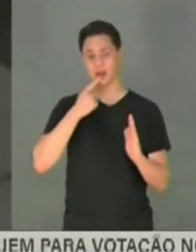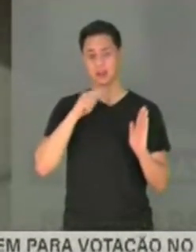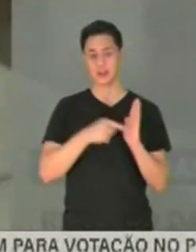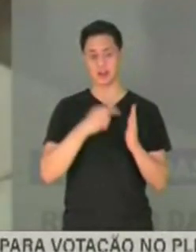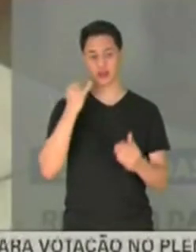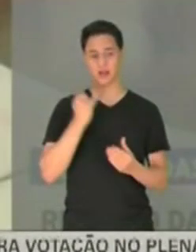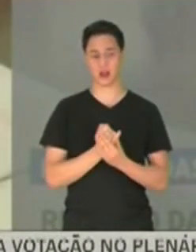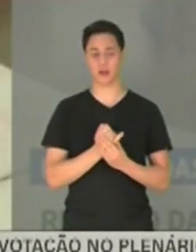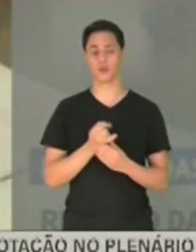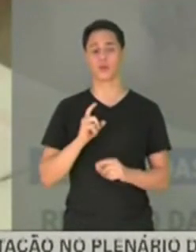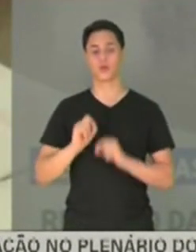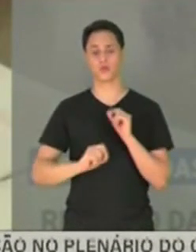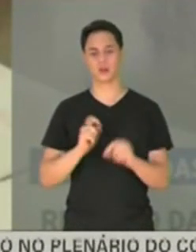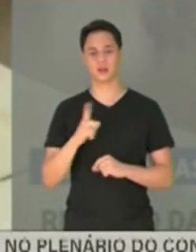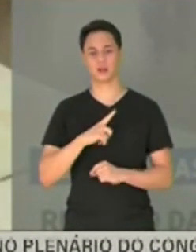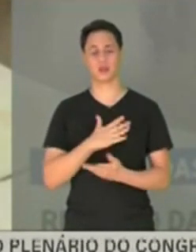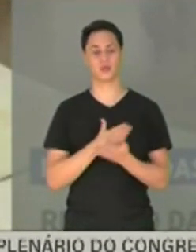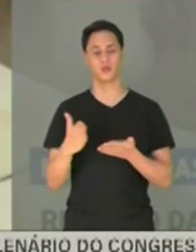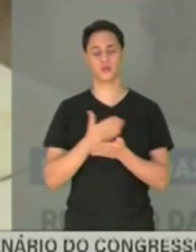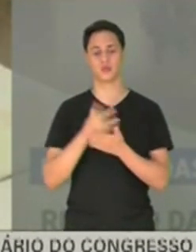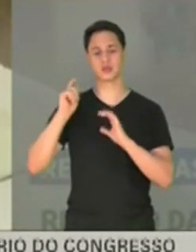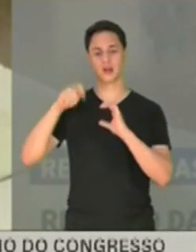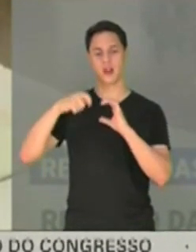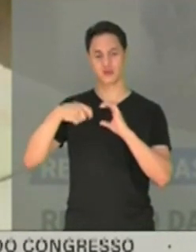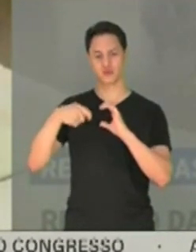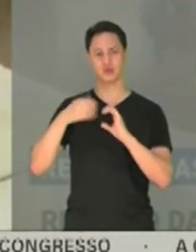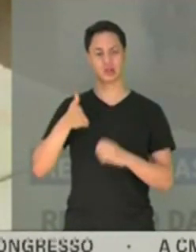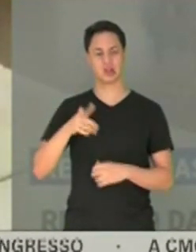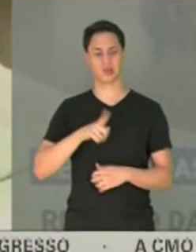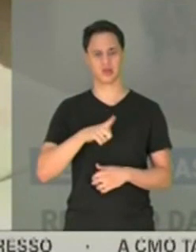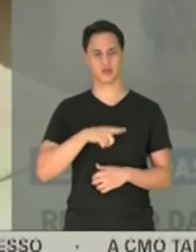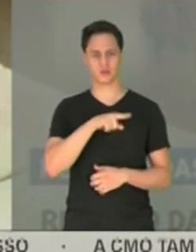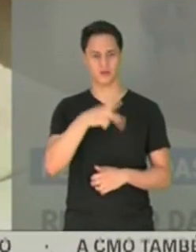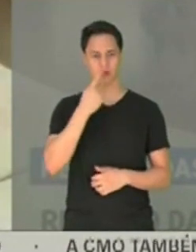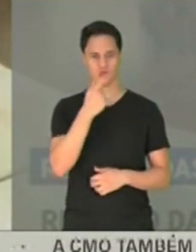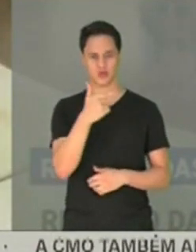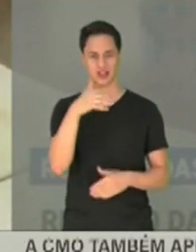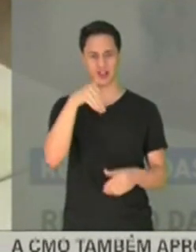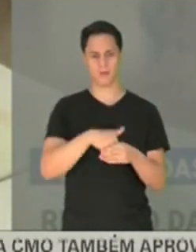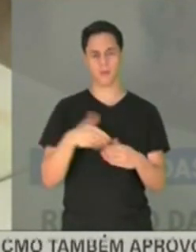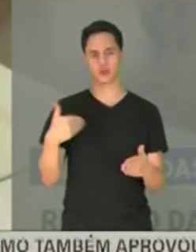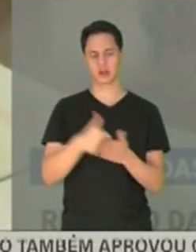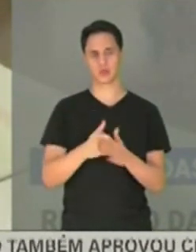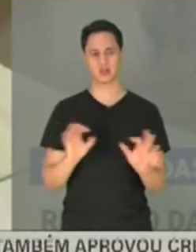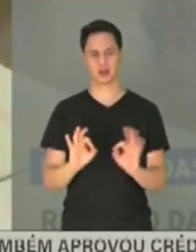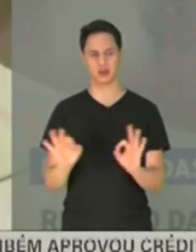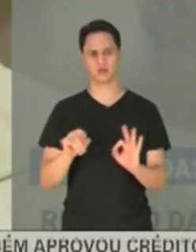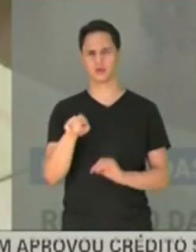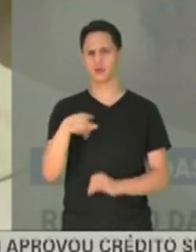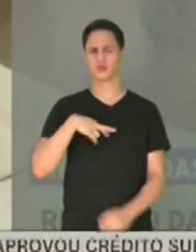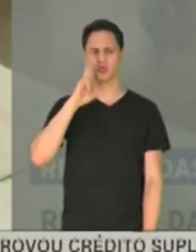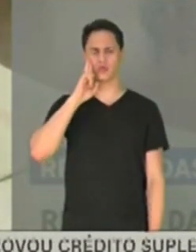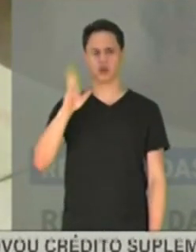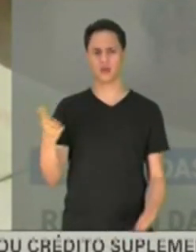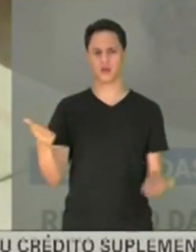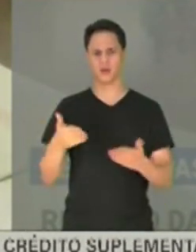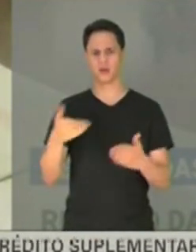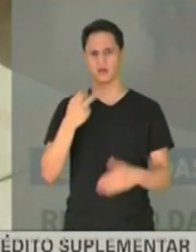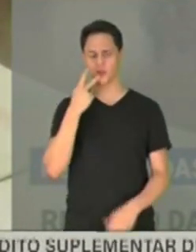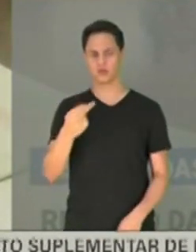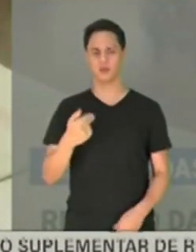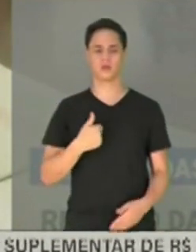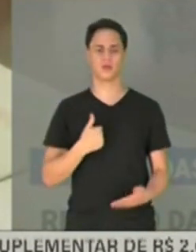Eu já disse ao senhor que eu tenho algumas gravações de vossa excelência dizendo que não tem nada nos processos. Gravações. Eu não... O senhor pega uma minha dizendo... O padre